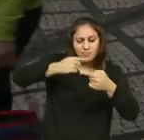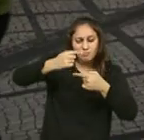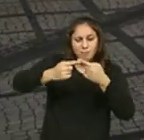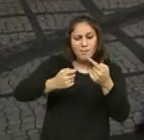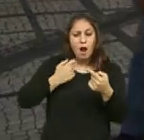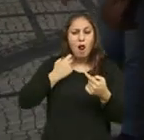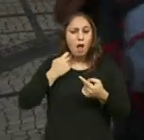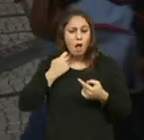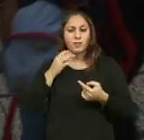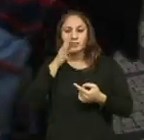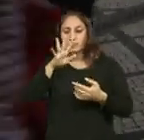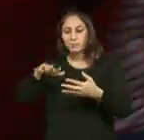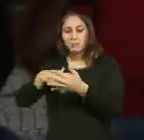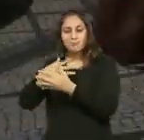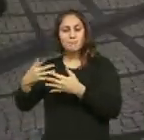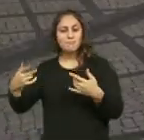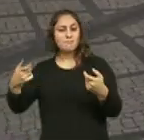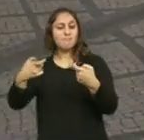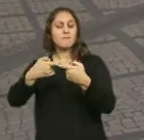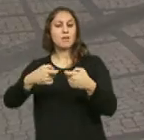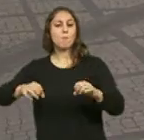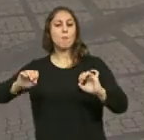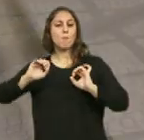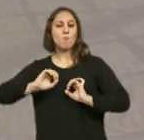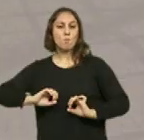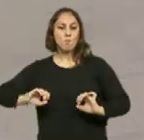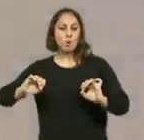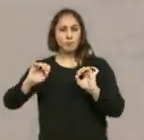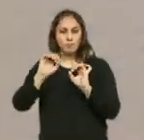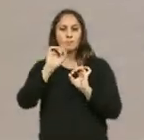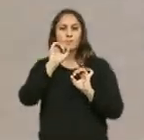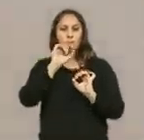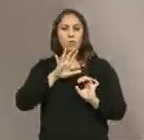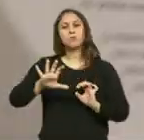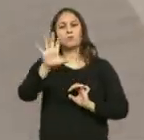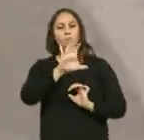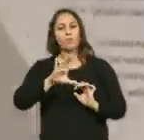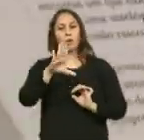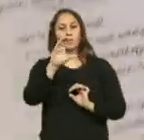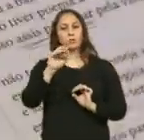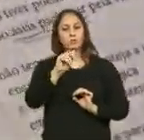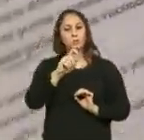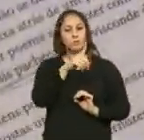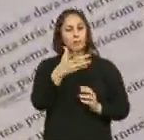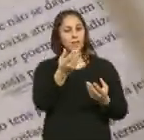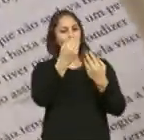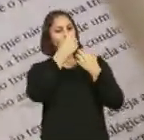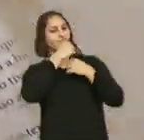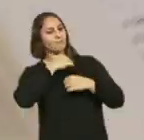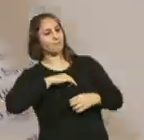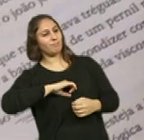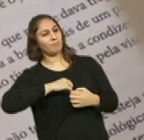Se não tiver poema a condizer com a encomenda, posso a cispa checar pela pesconda luz.